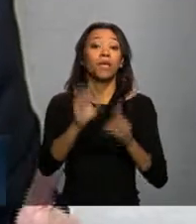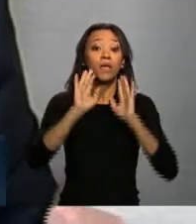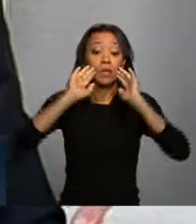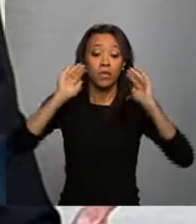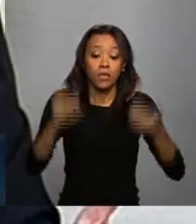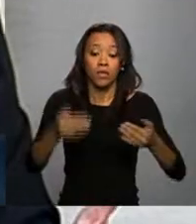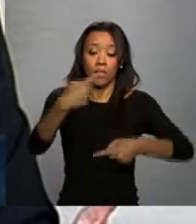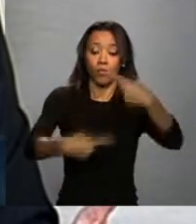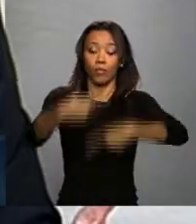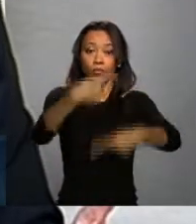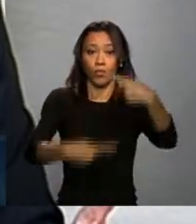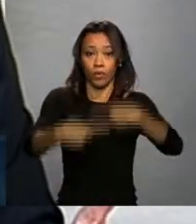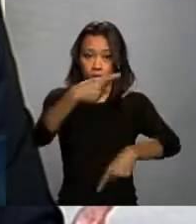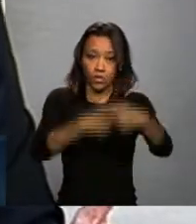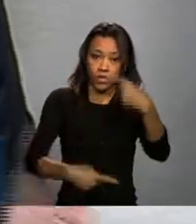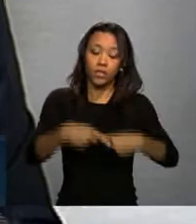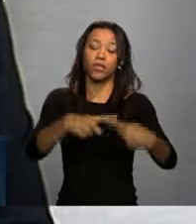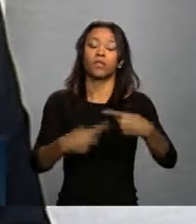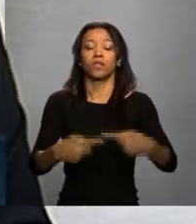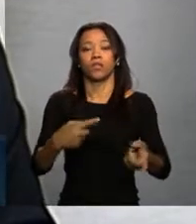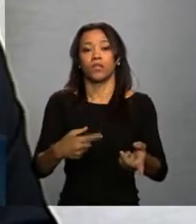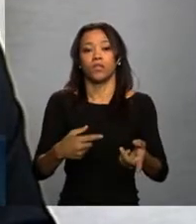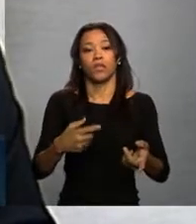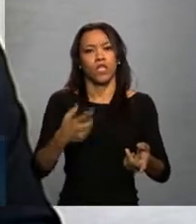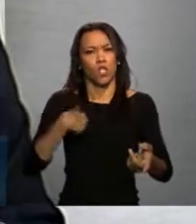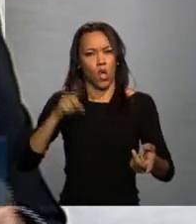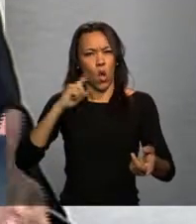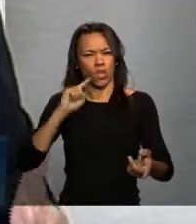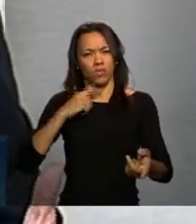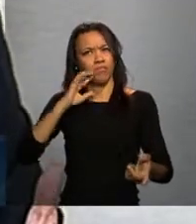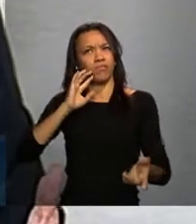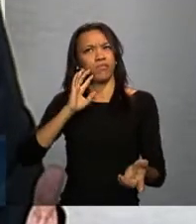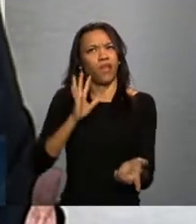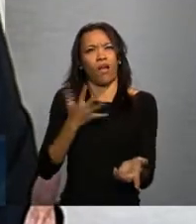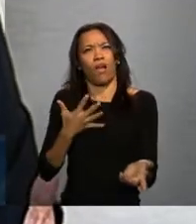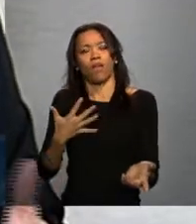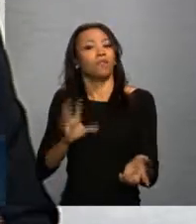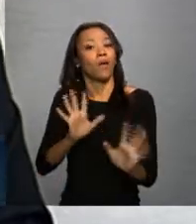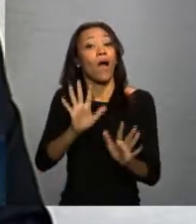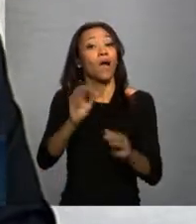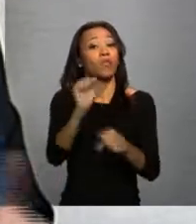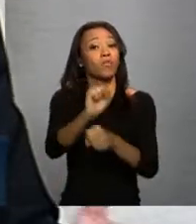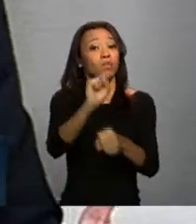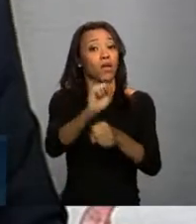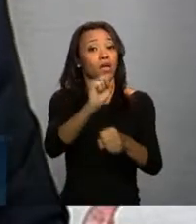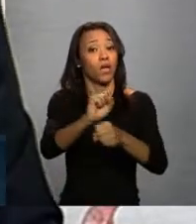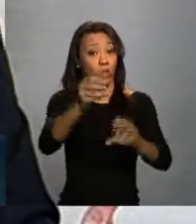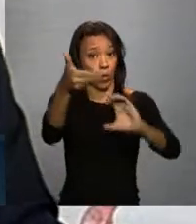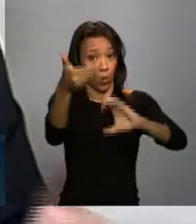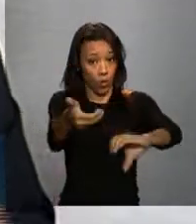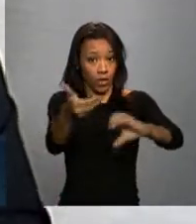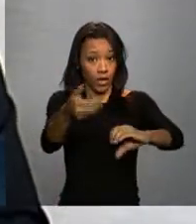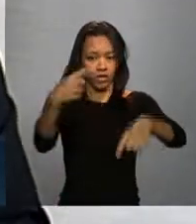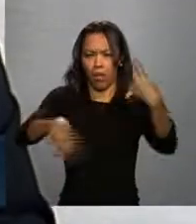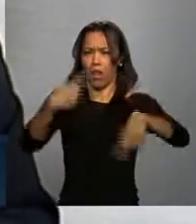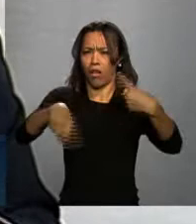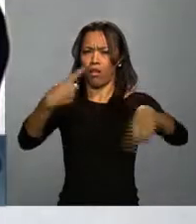dessa perspectiva, é assim que o Congresso Nacional, depois de muitos debates